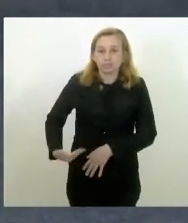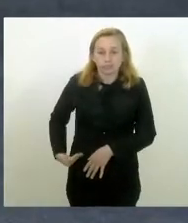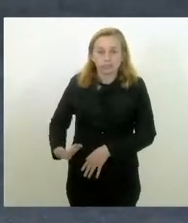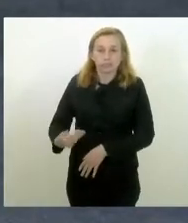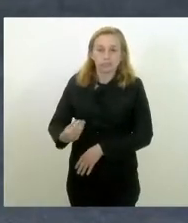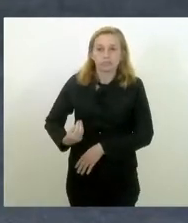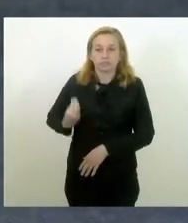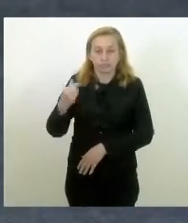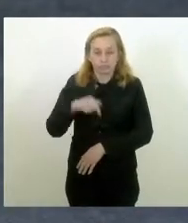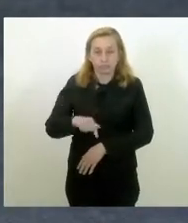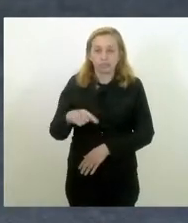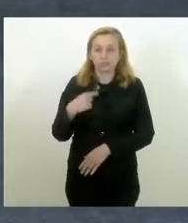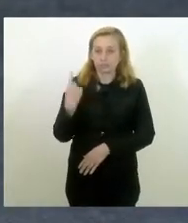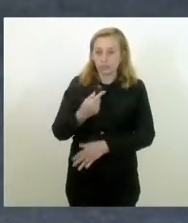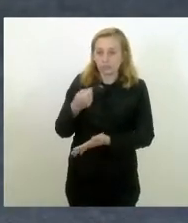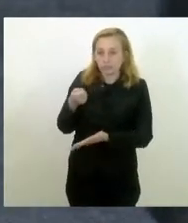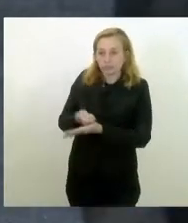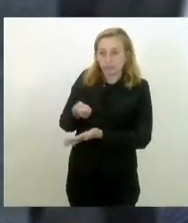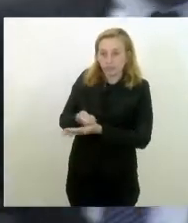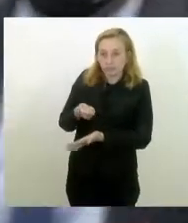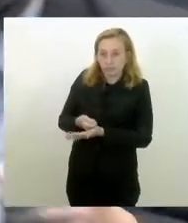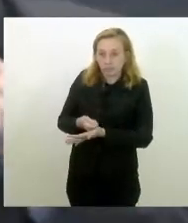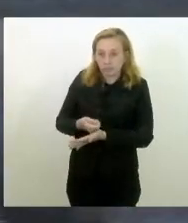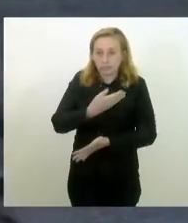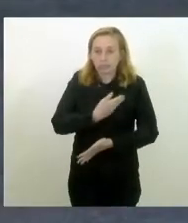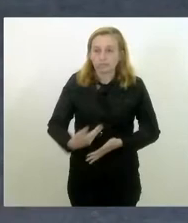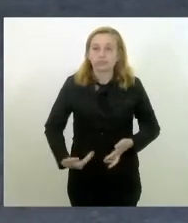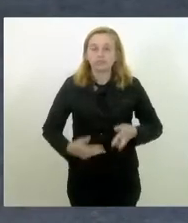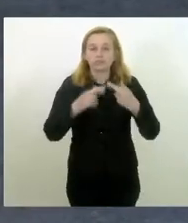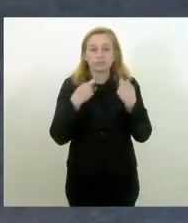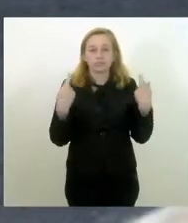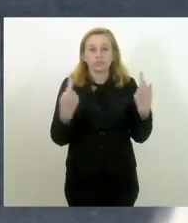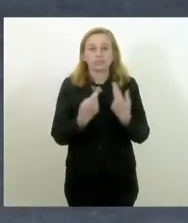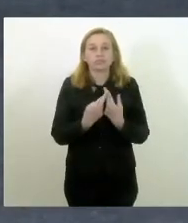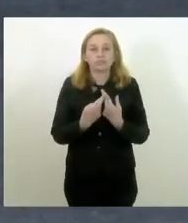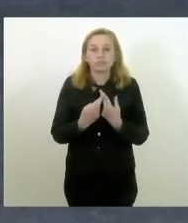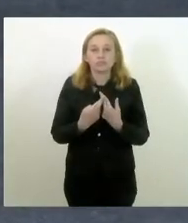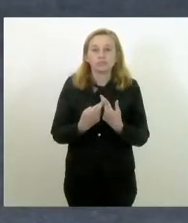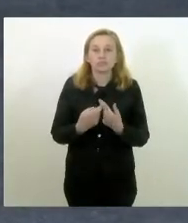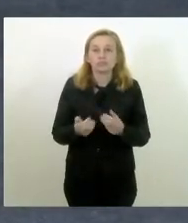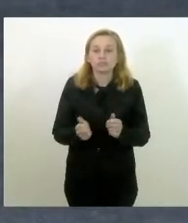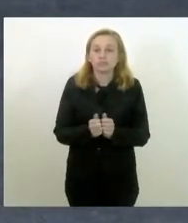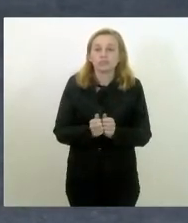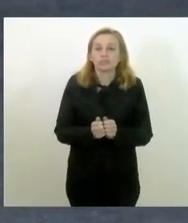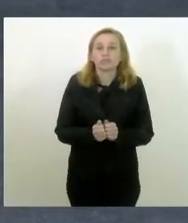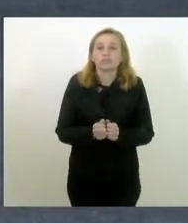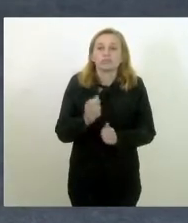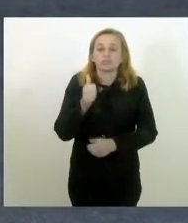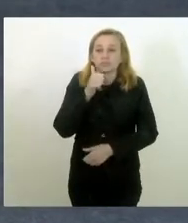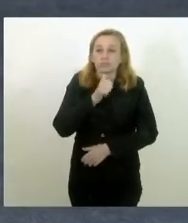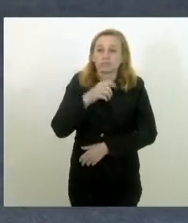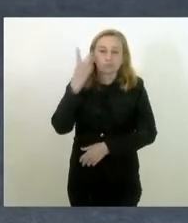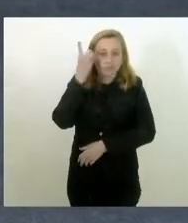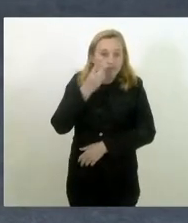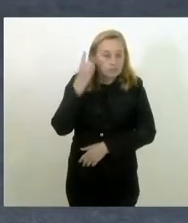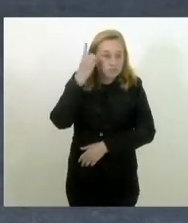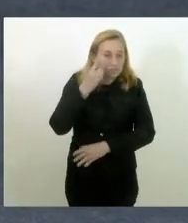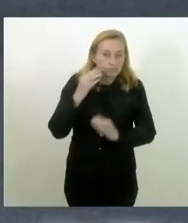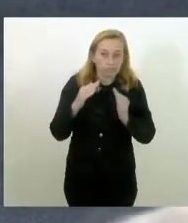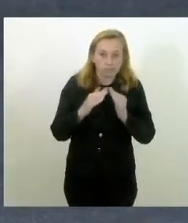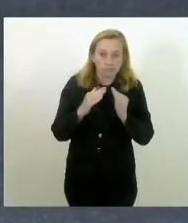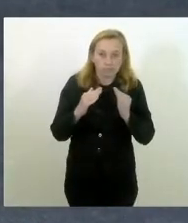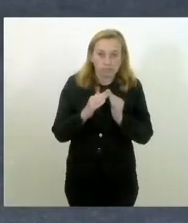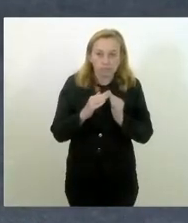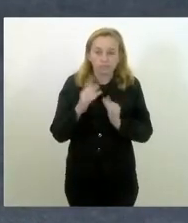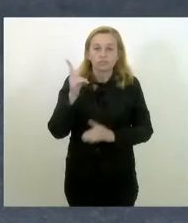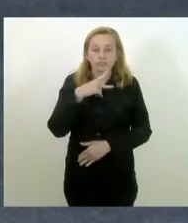cobramos do governador uma audiência com as deputadas aqui da casa. Até para